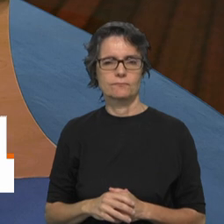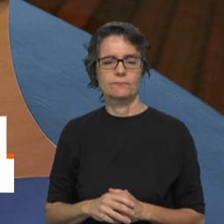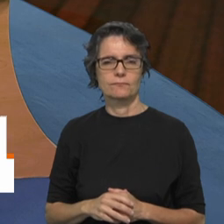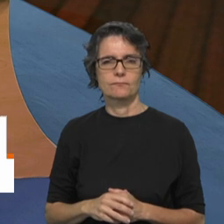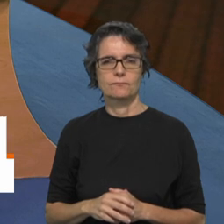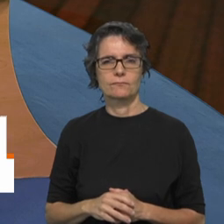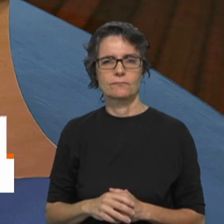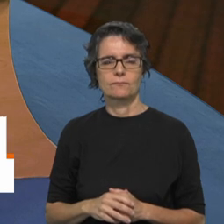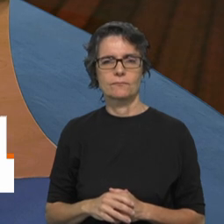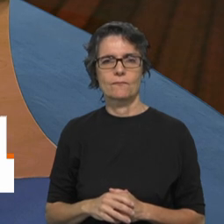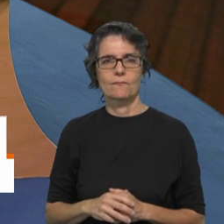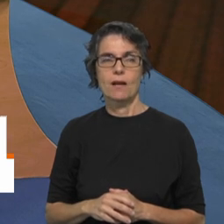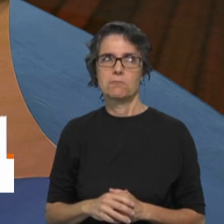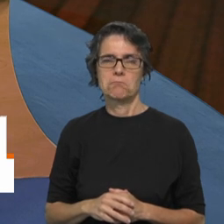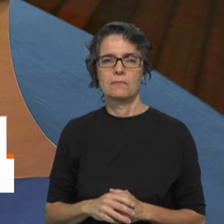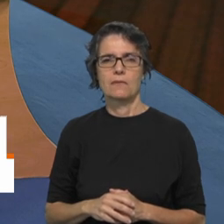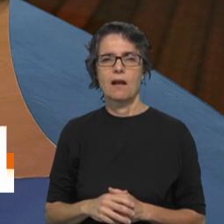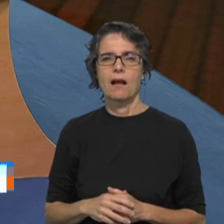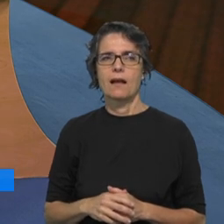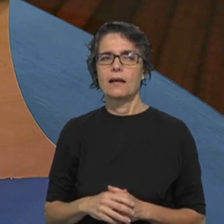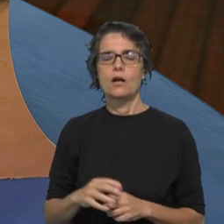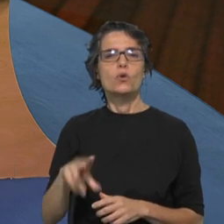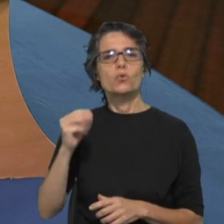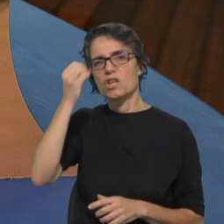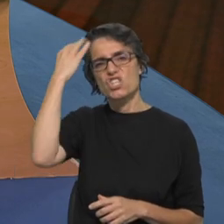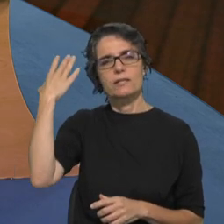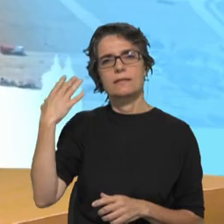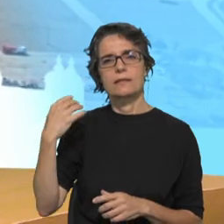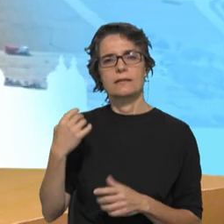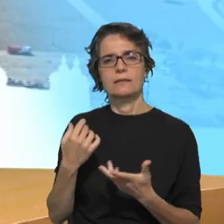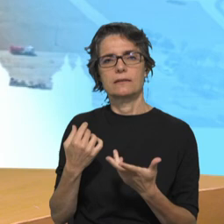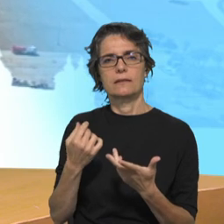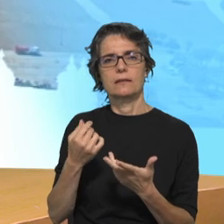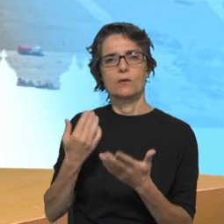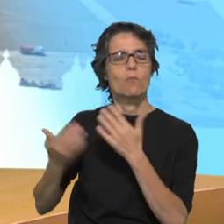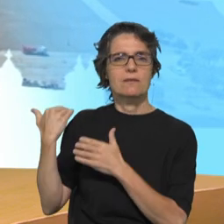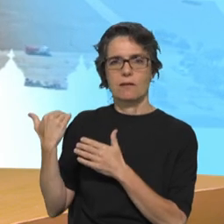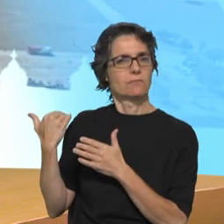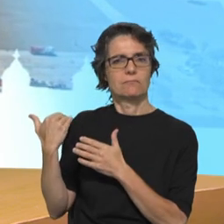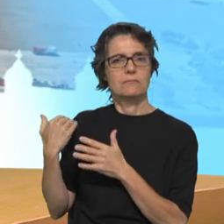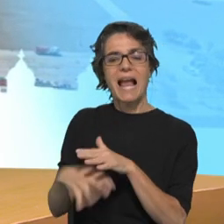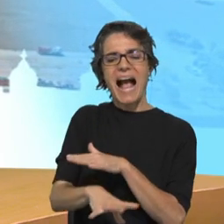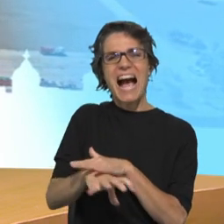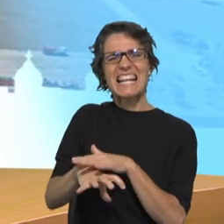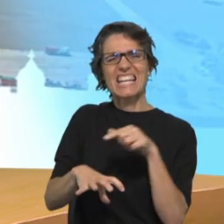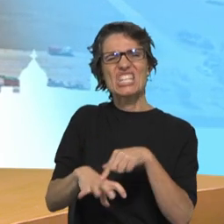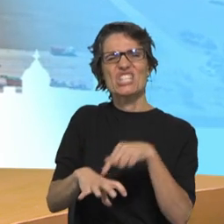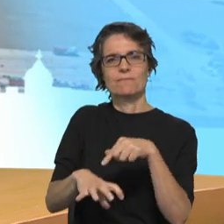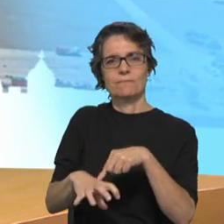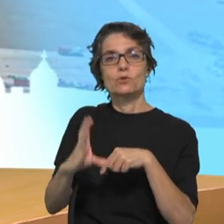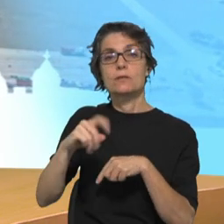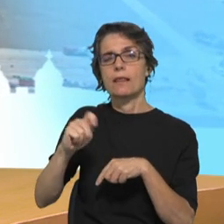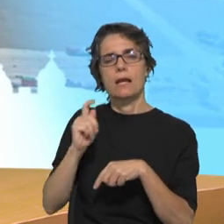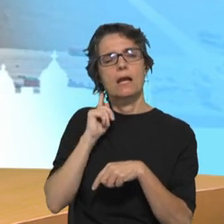de futuro? A fidelidade às origens a fidelidade às raízes como tanto insiste o Papa Francisco é